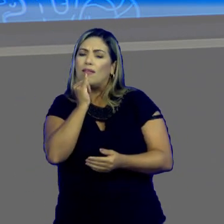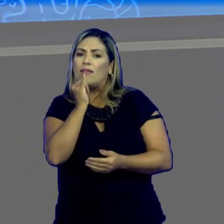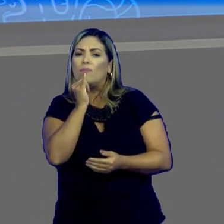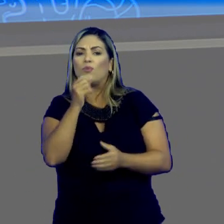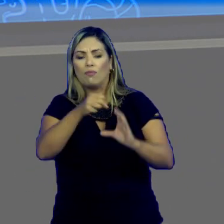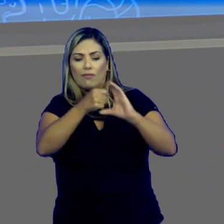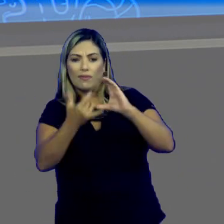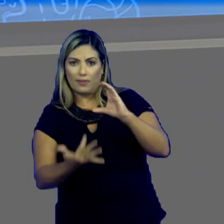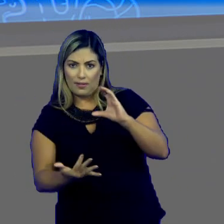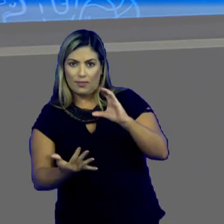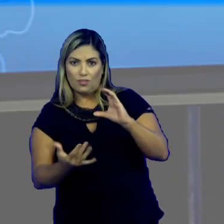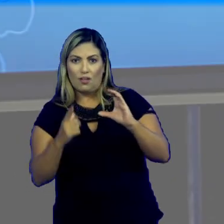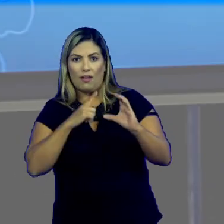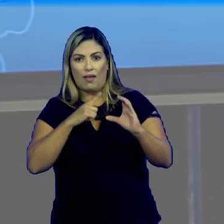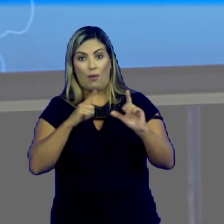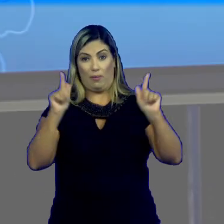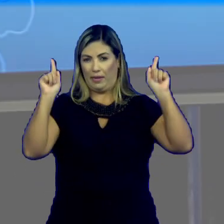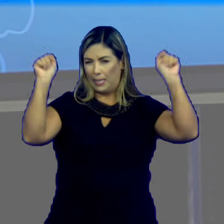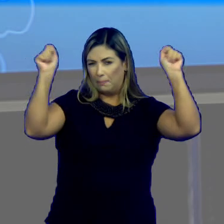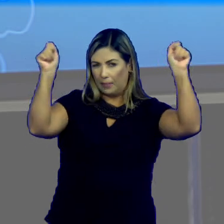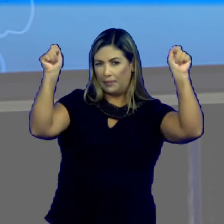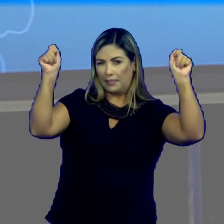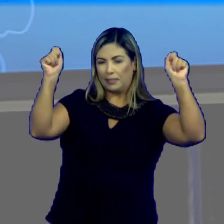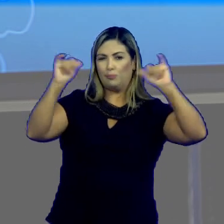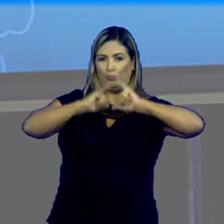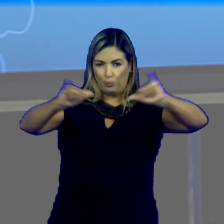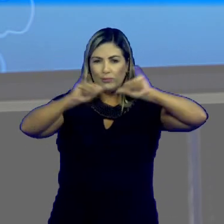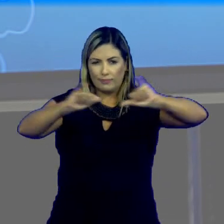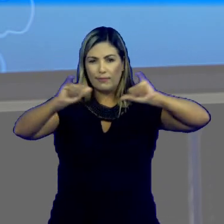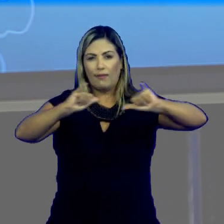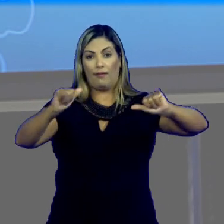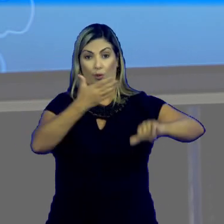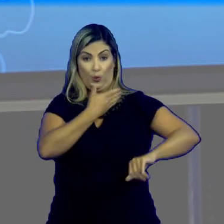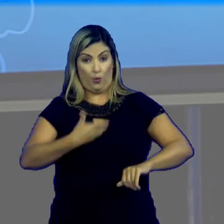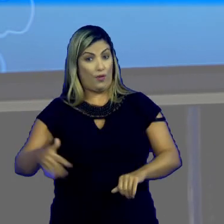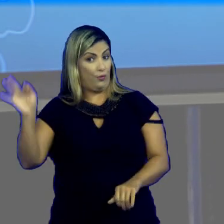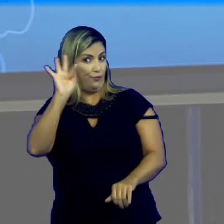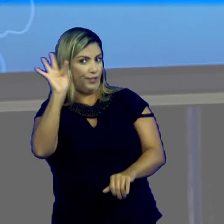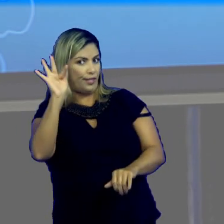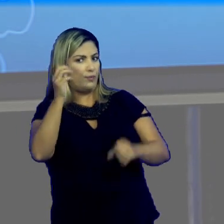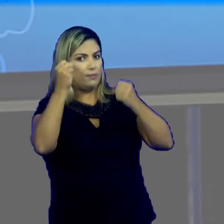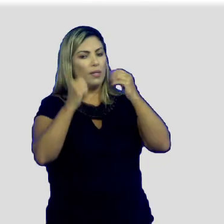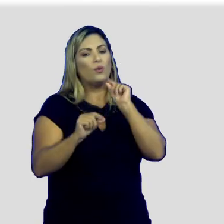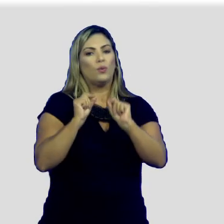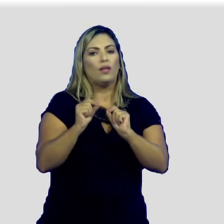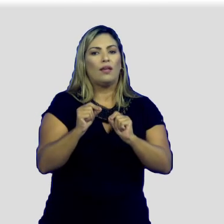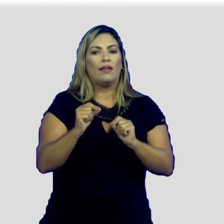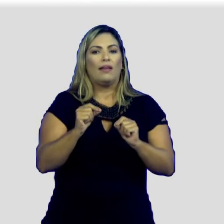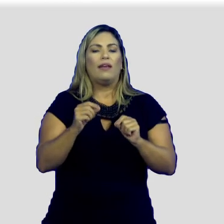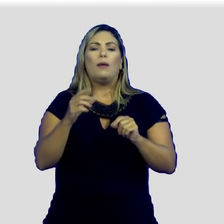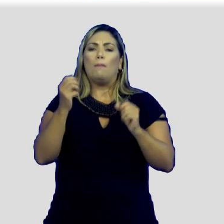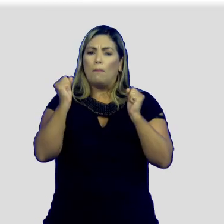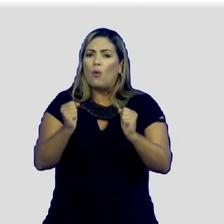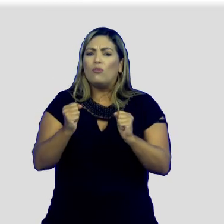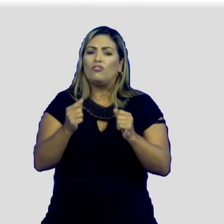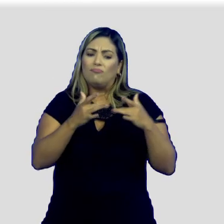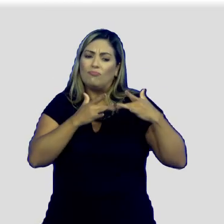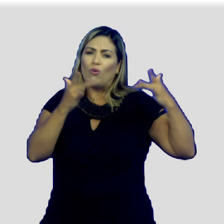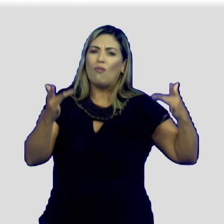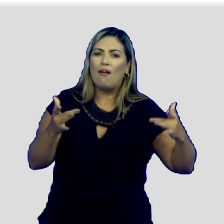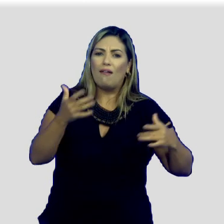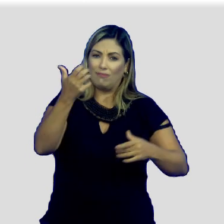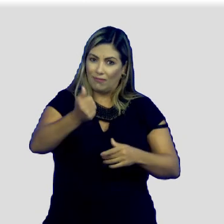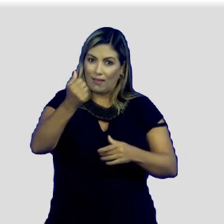exemplo que caracteriza. É uma campanha publicitária do governo federal que diz o seguinte. Seja doadora de leite